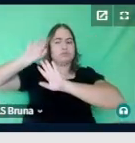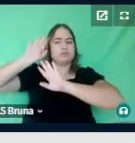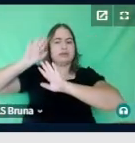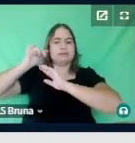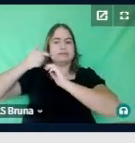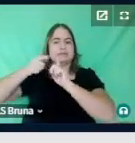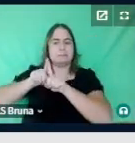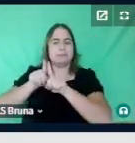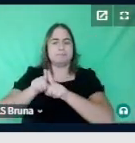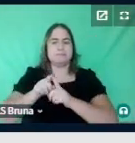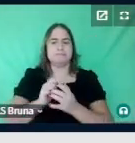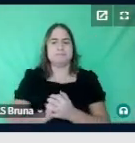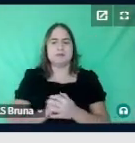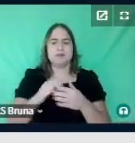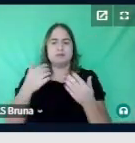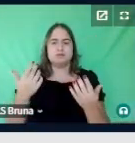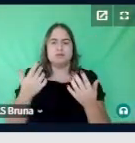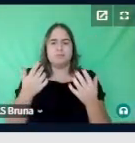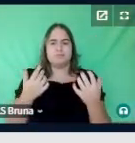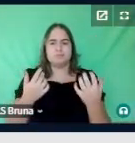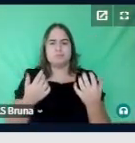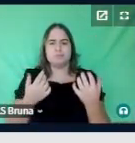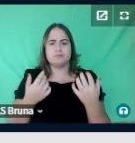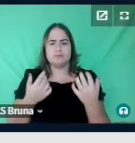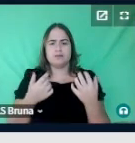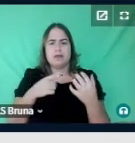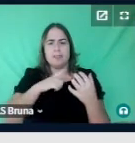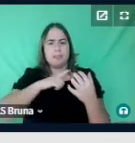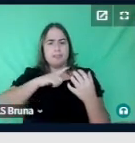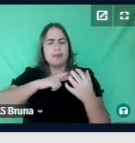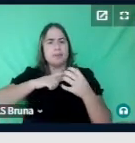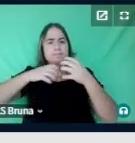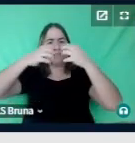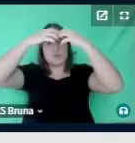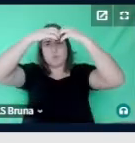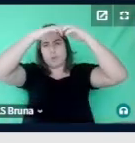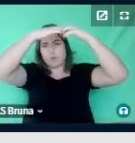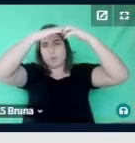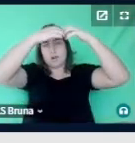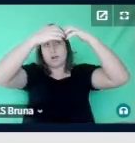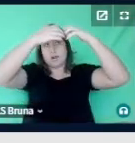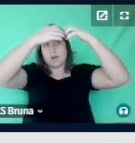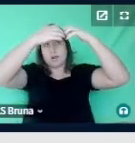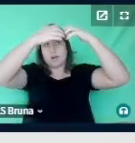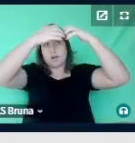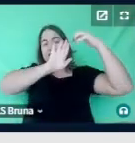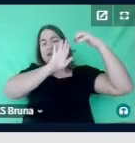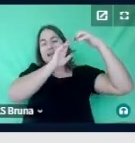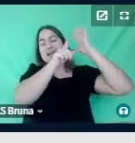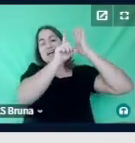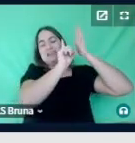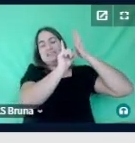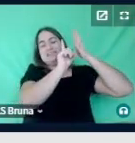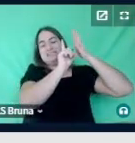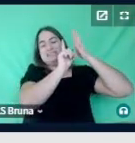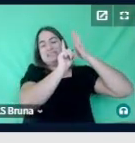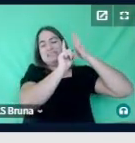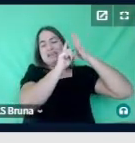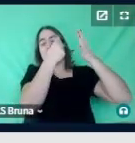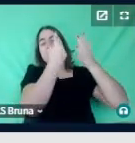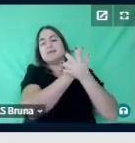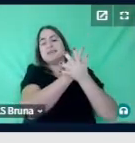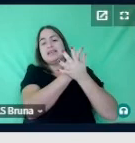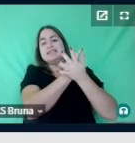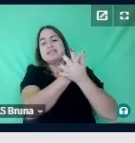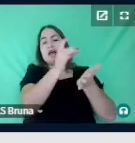No córtex pré-frontal, que é parte do lobo frontal, há a função executiva, a função